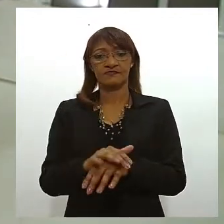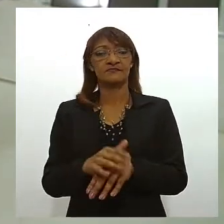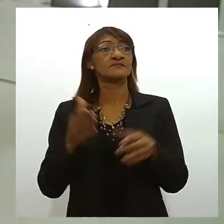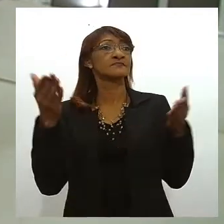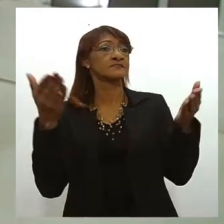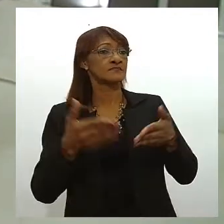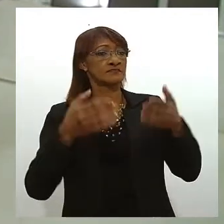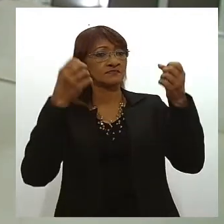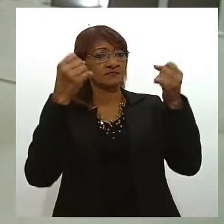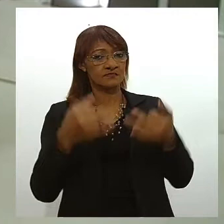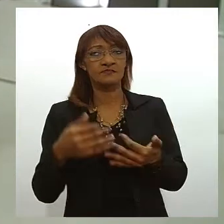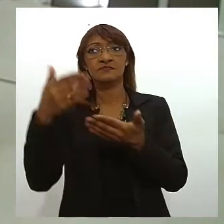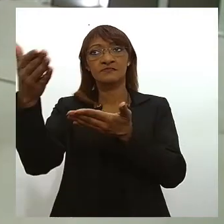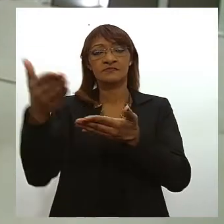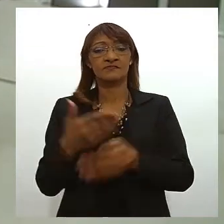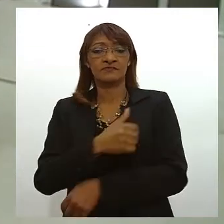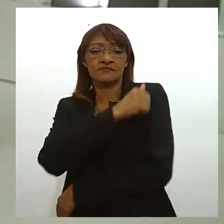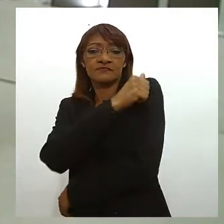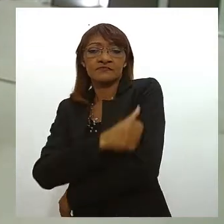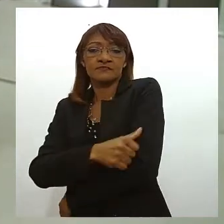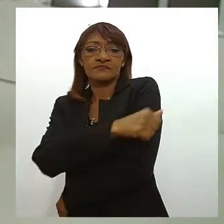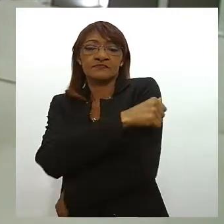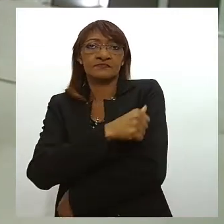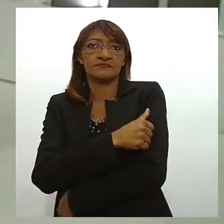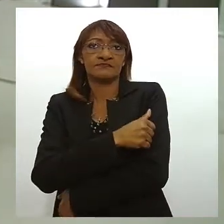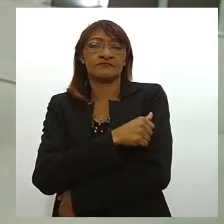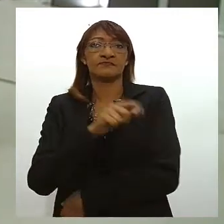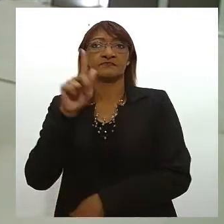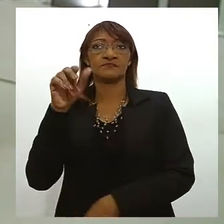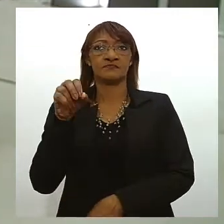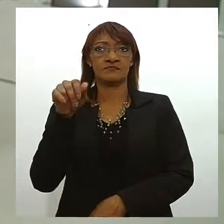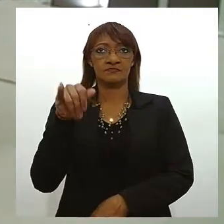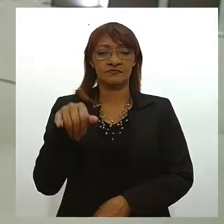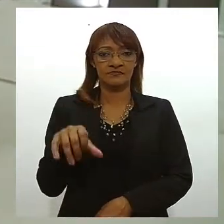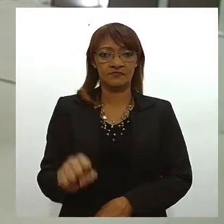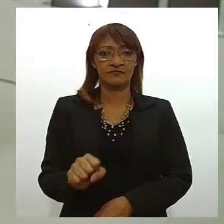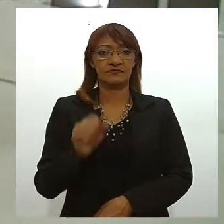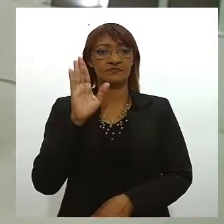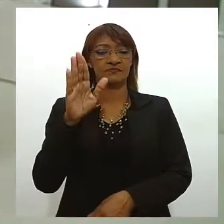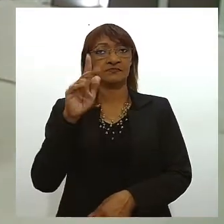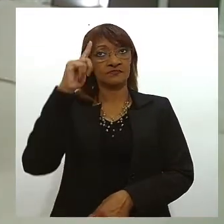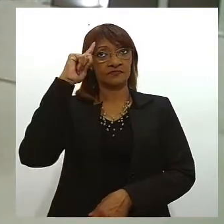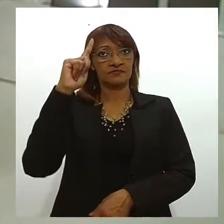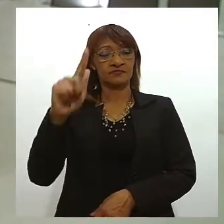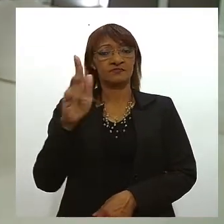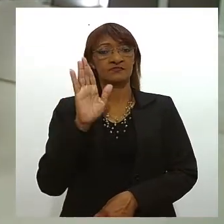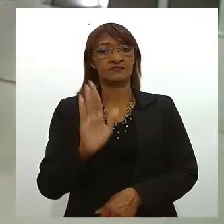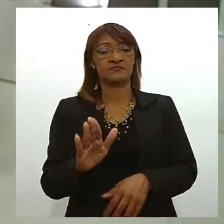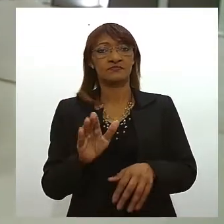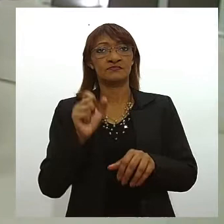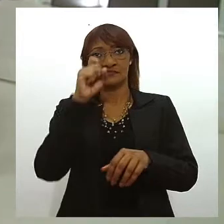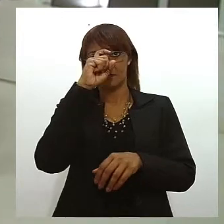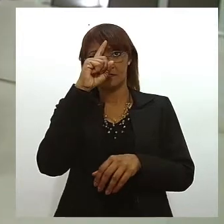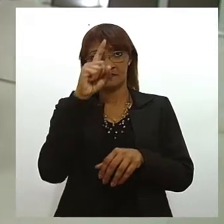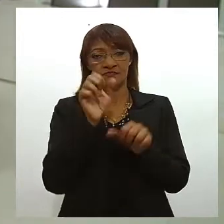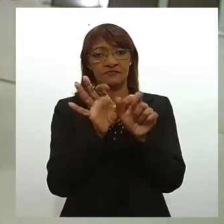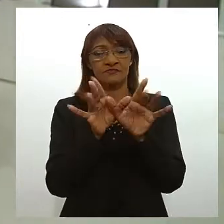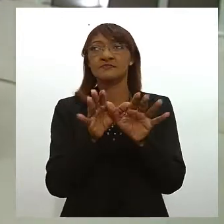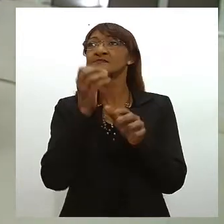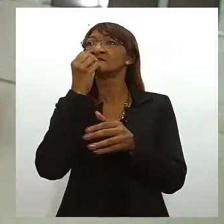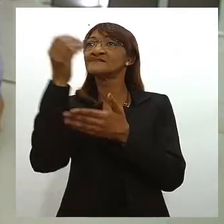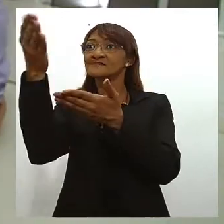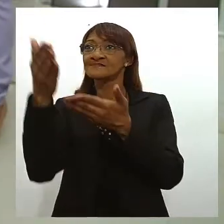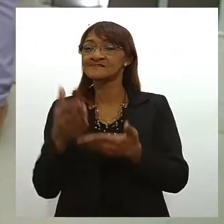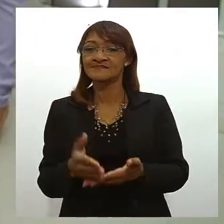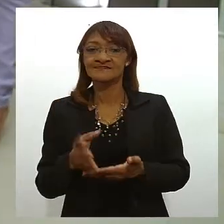respeito, recebemos o enfermeiro Taylson Góes, que é gerente interino do Núcleo de Segurança do Paciente do Cirurgia. Seja muito bem-vindo, Taylson.